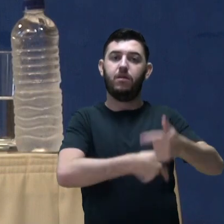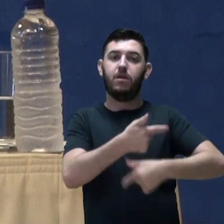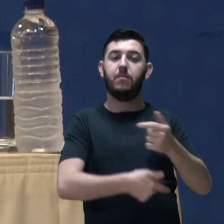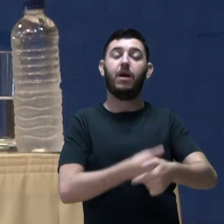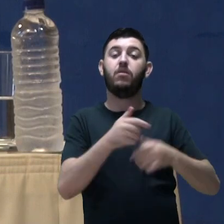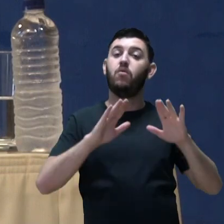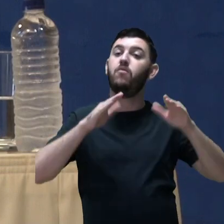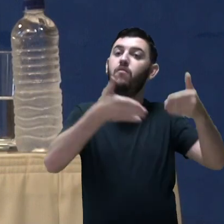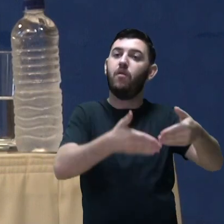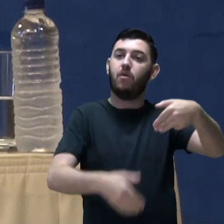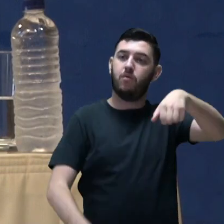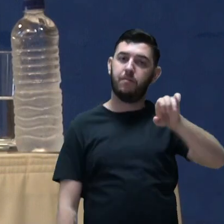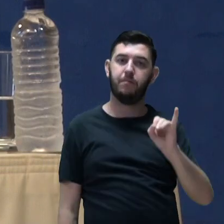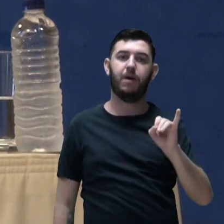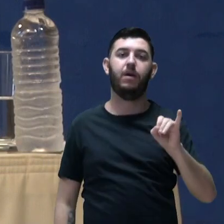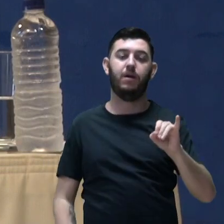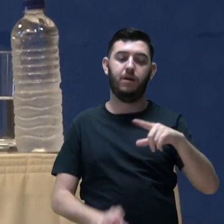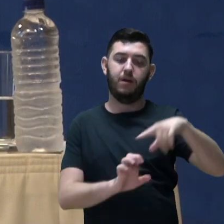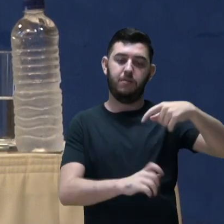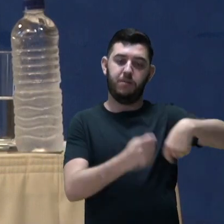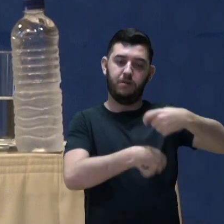como microempreendedores individuais.